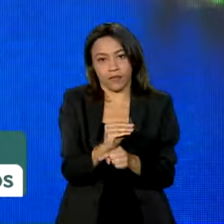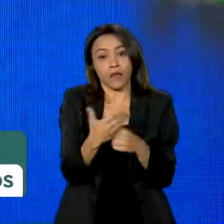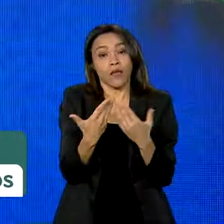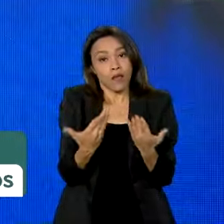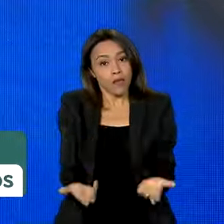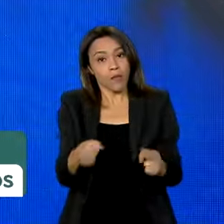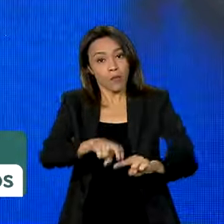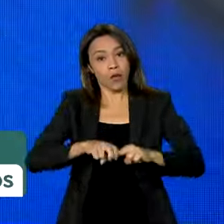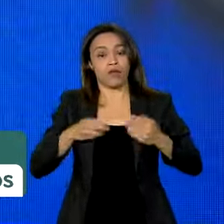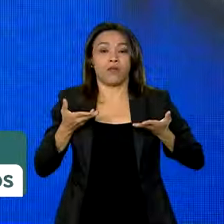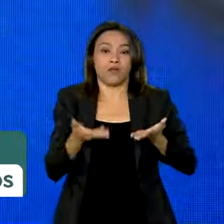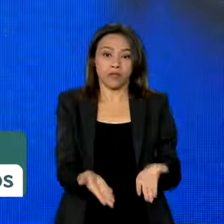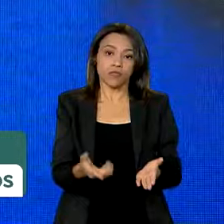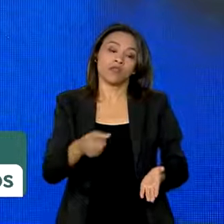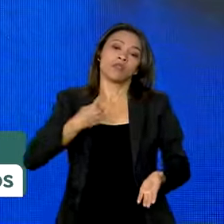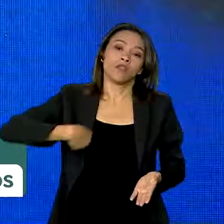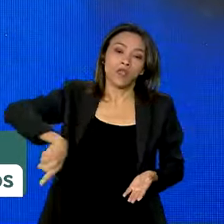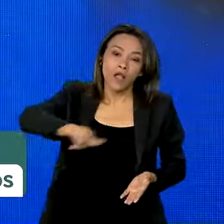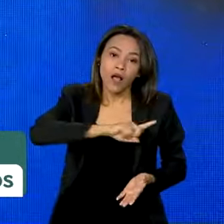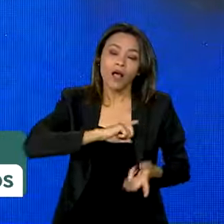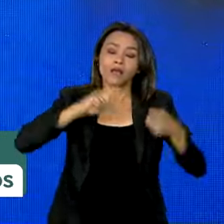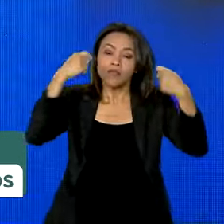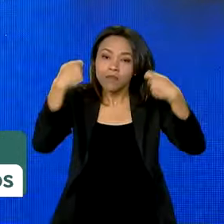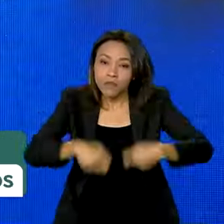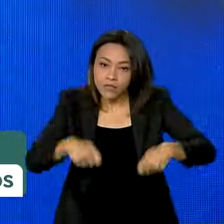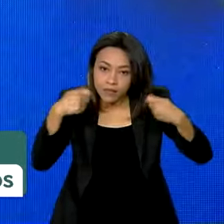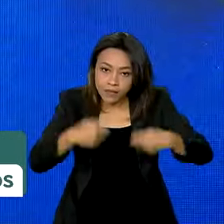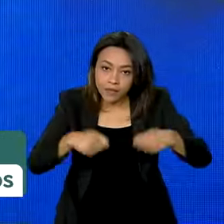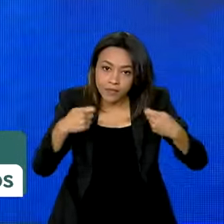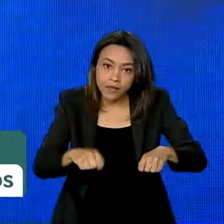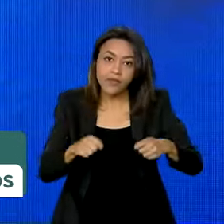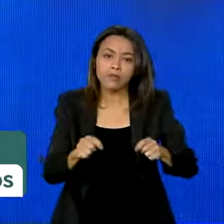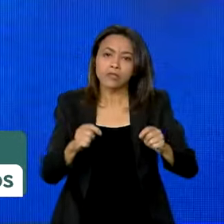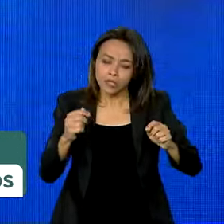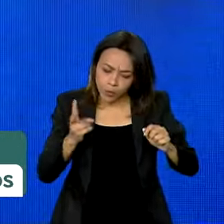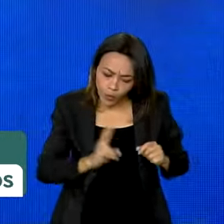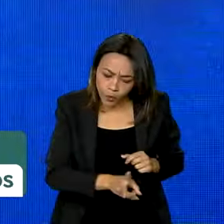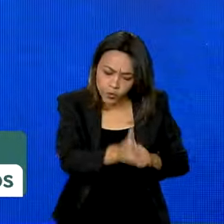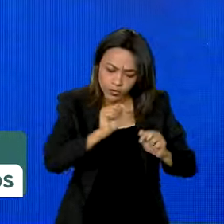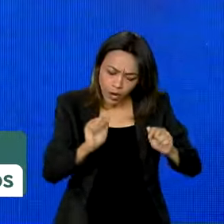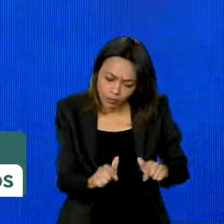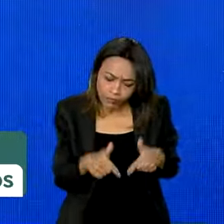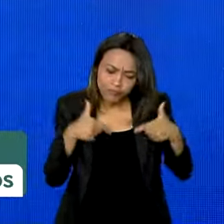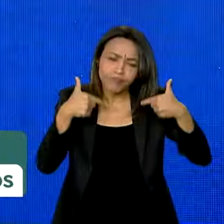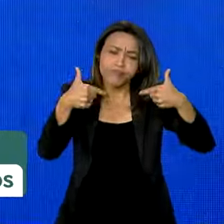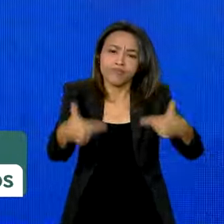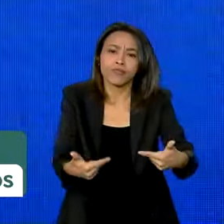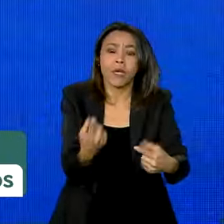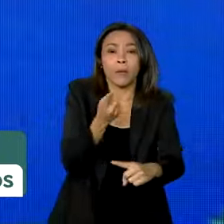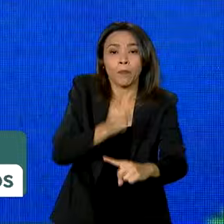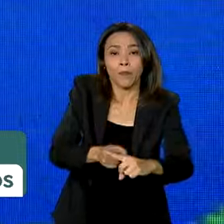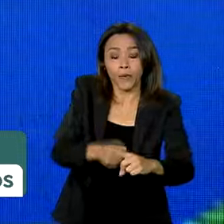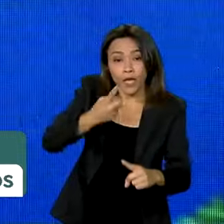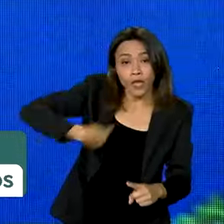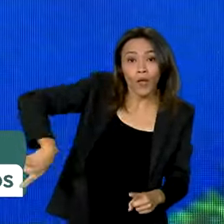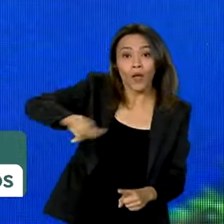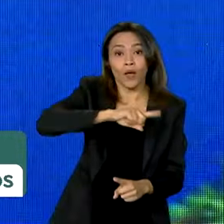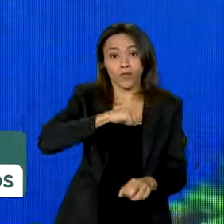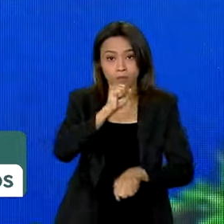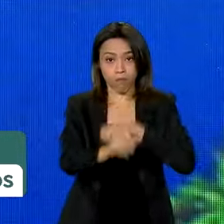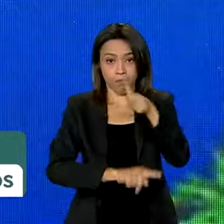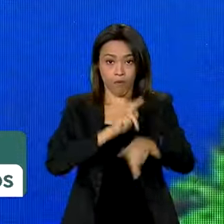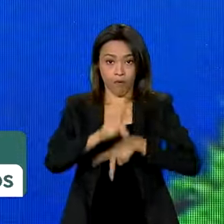sentido que precisamos seguir atuando, porque nós, povos indígenas,